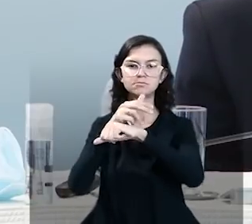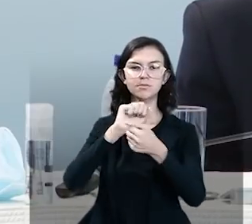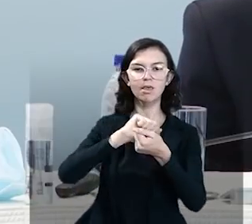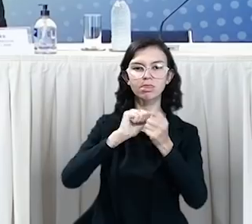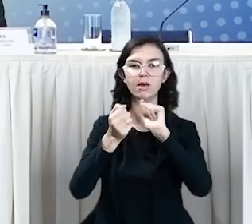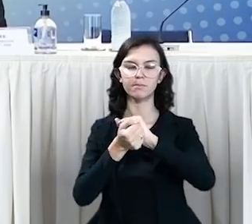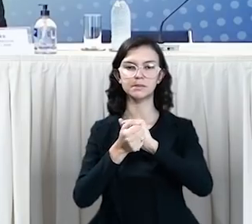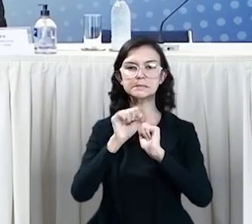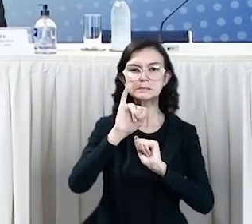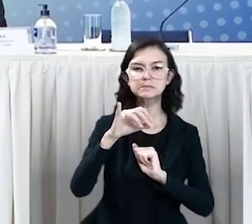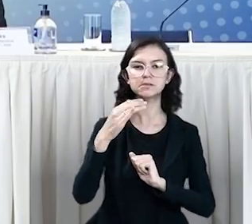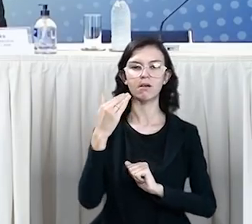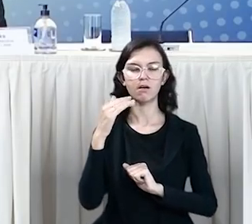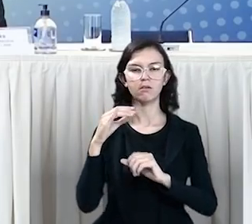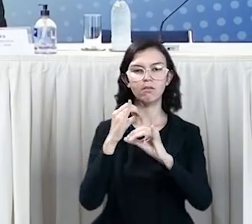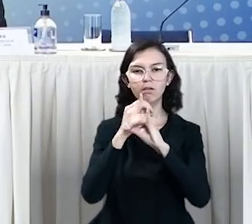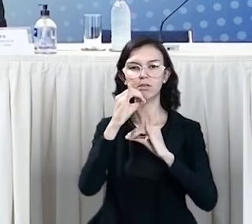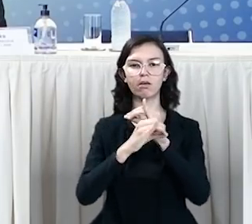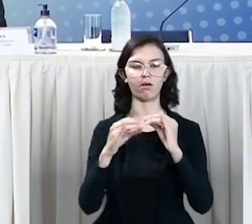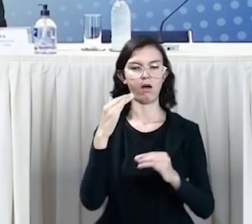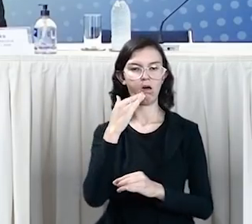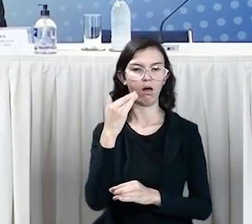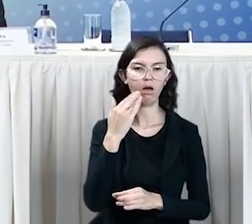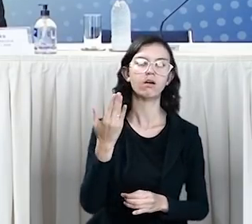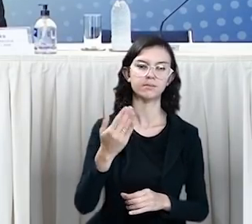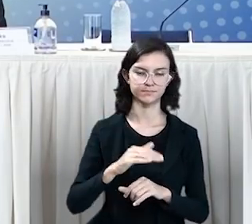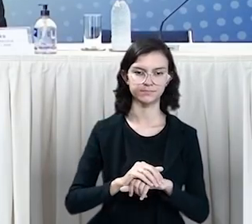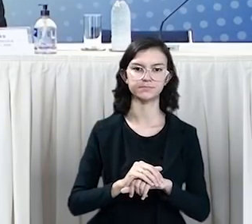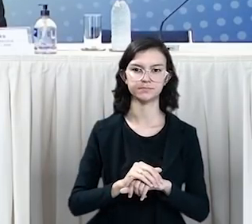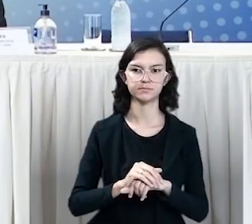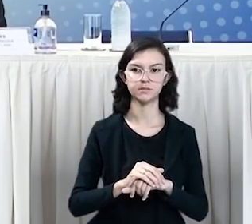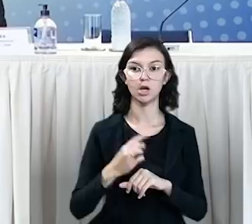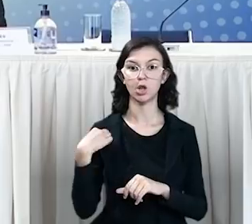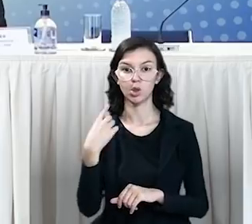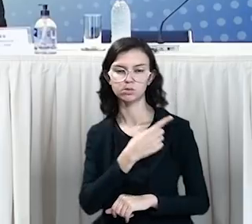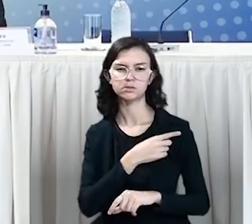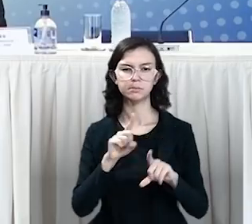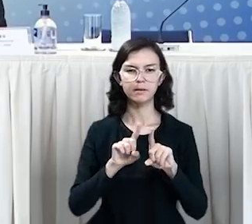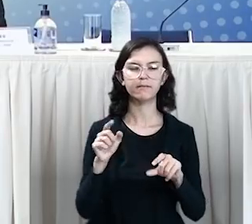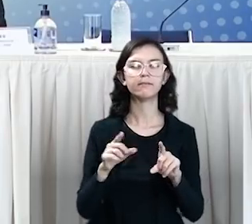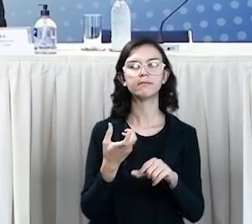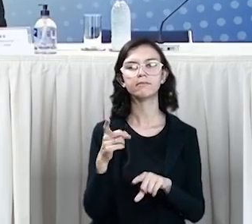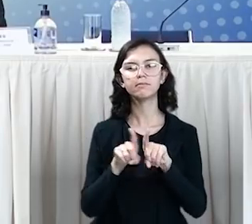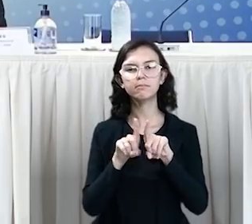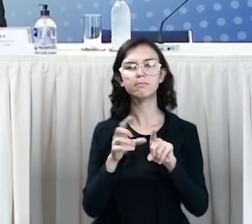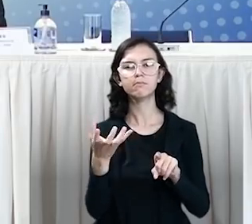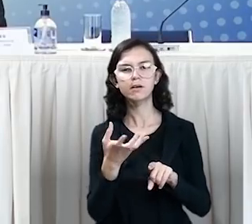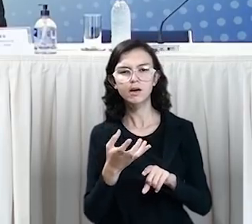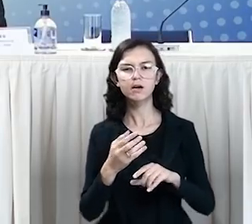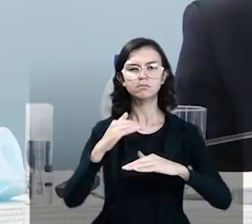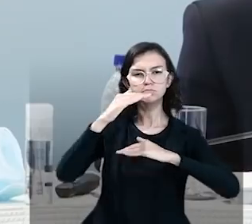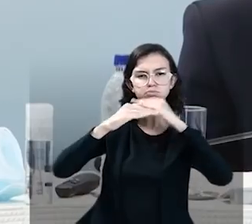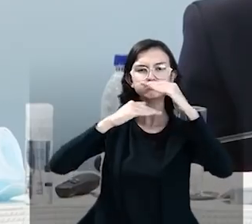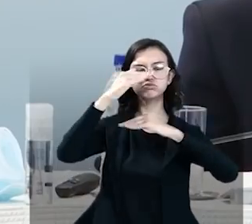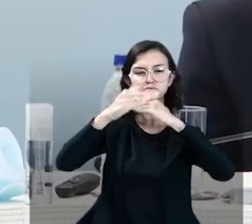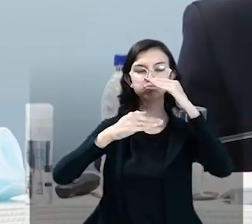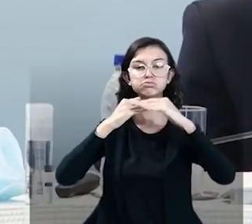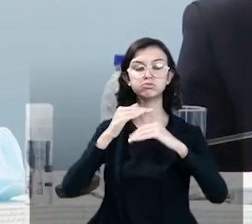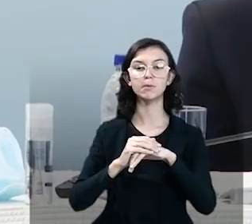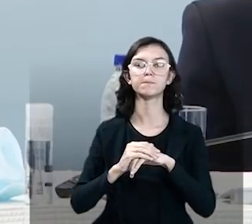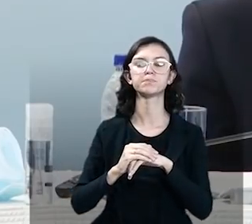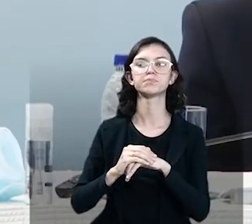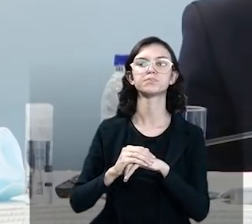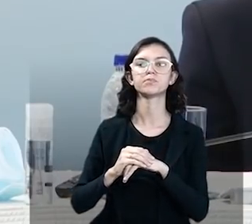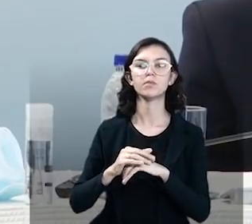acesso. E também a gente pensa, está desenvolvendo para o futuro, o uso de inteligência artificial, tanto para a